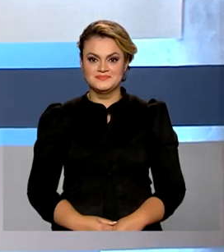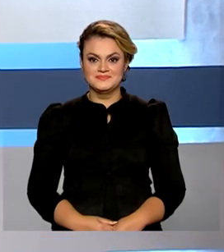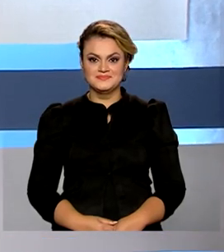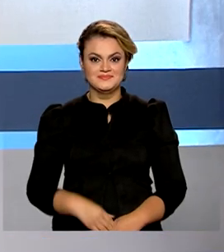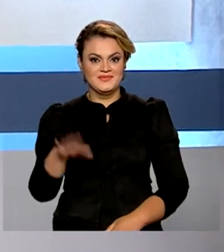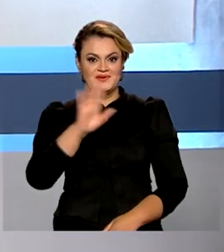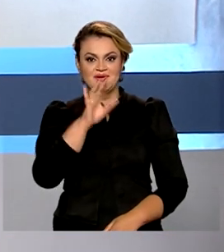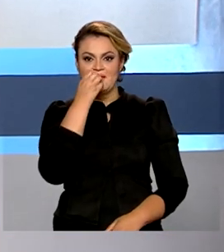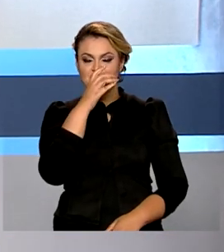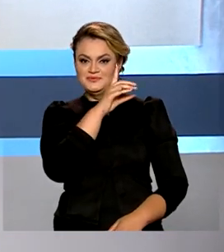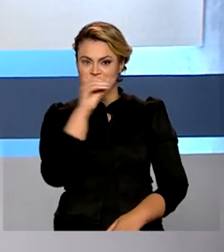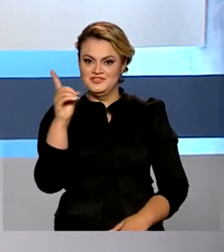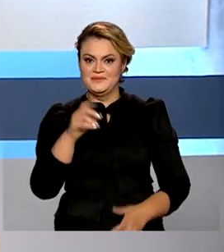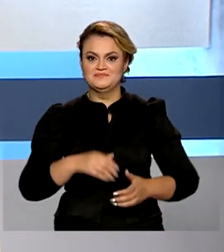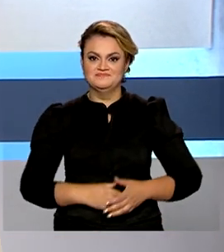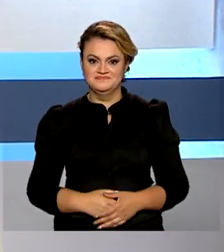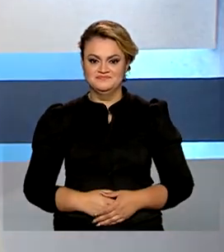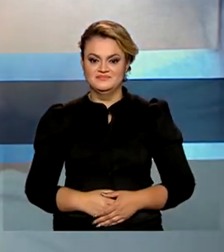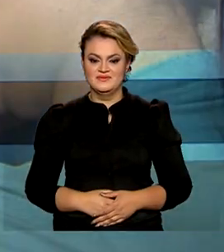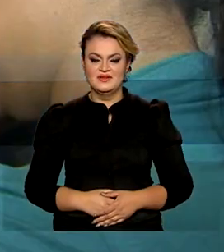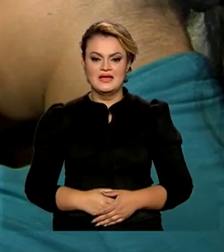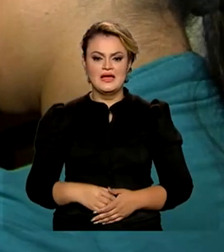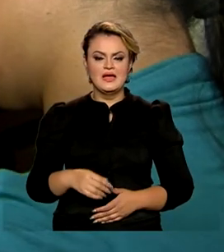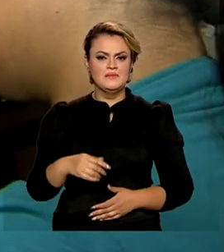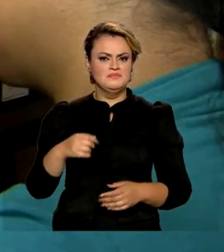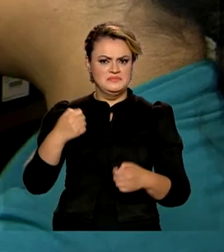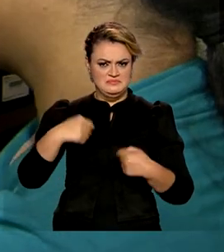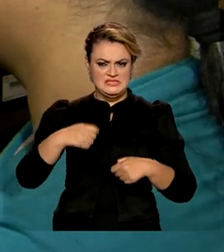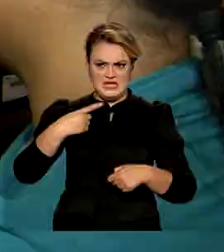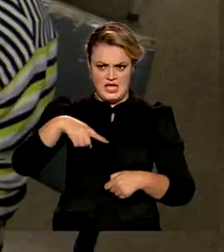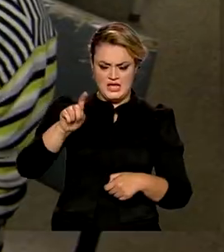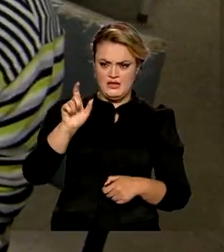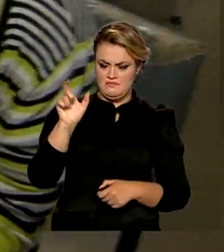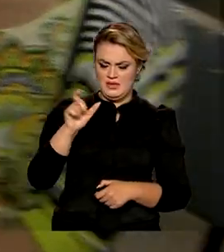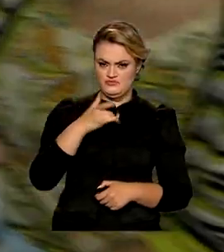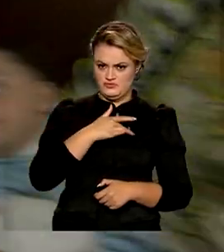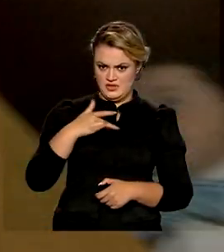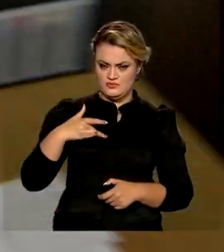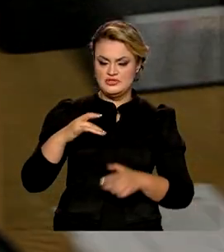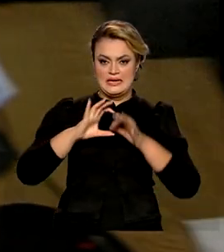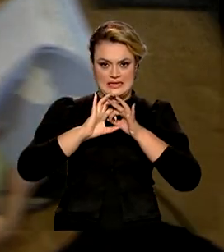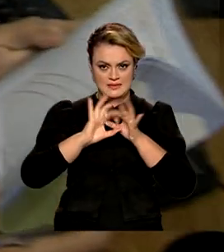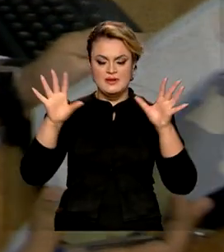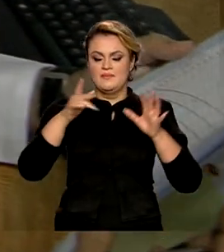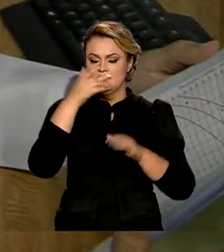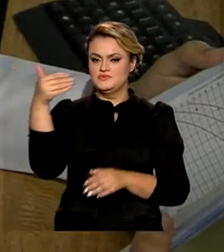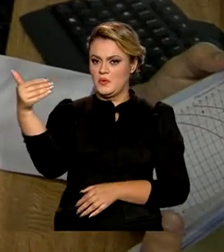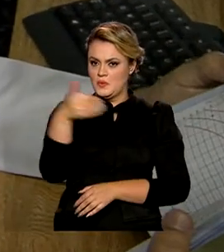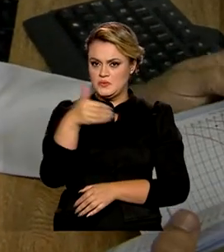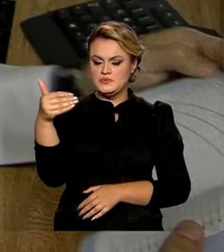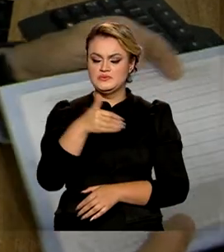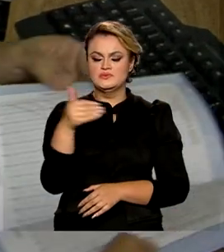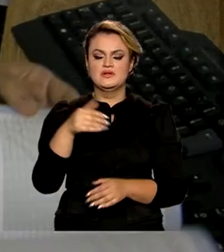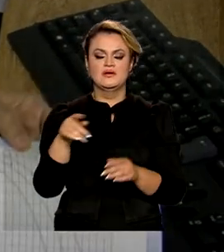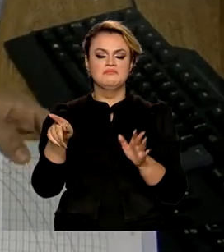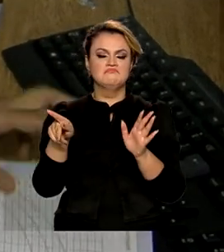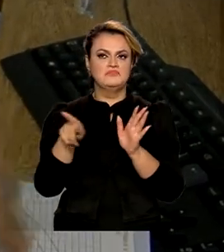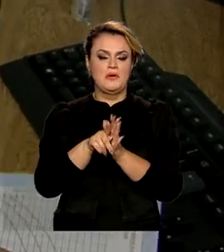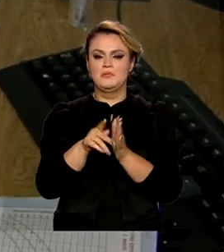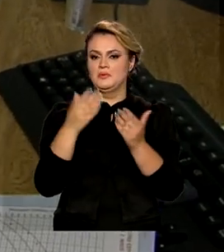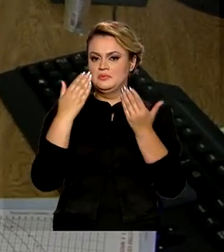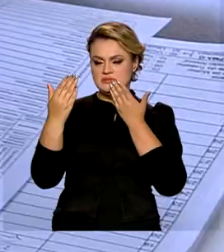Olá, bom dia! O quanto for necessário, planos de saúde terão que oferecer consultas